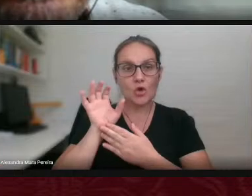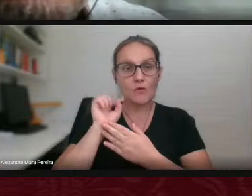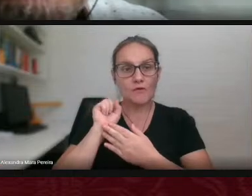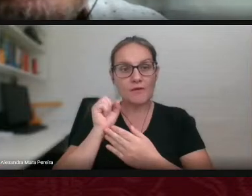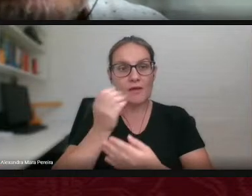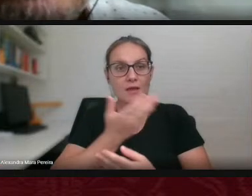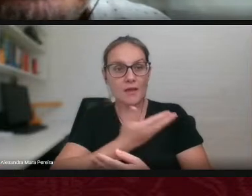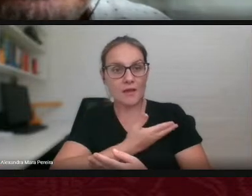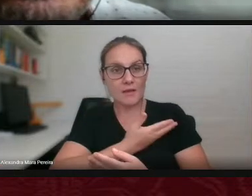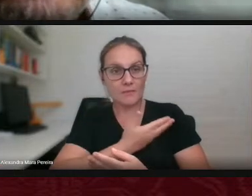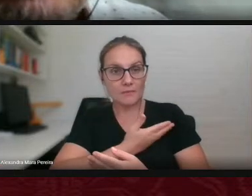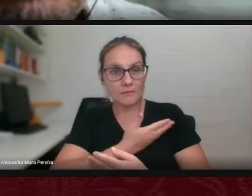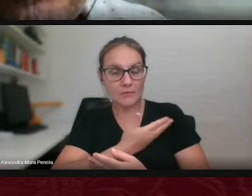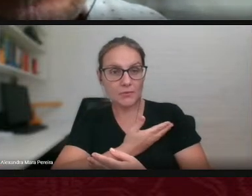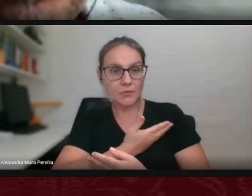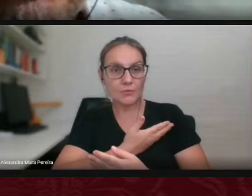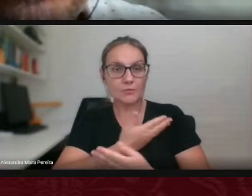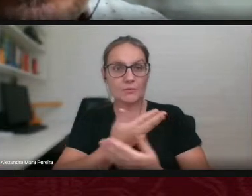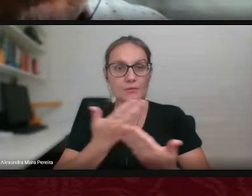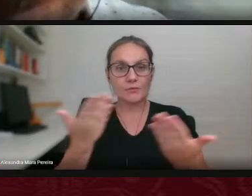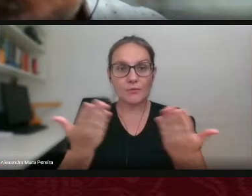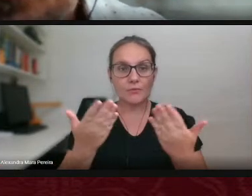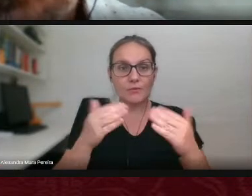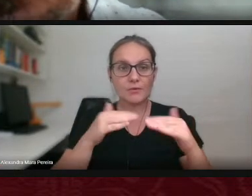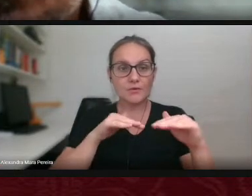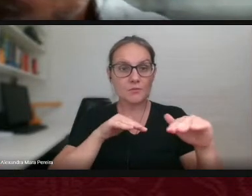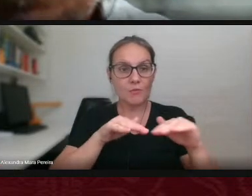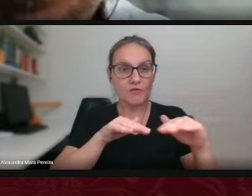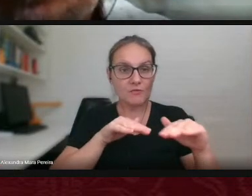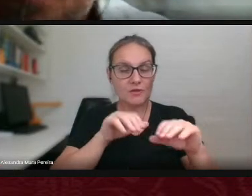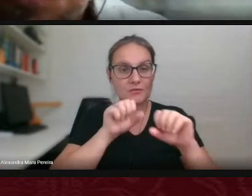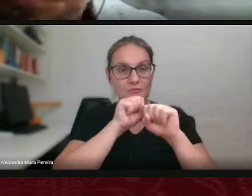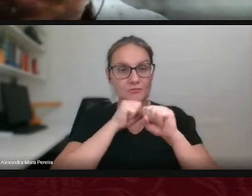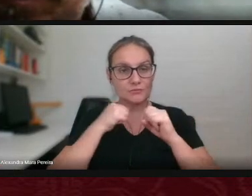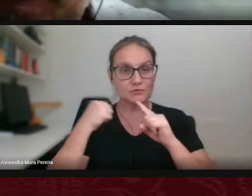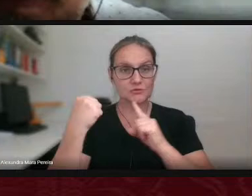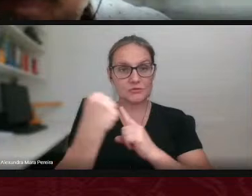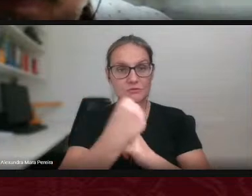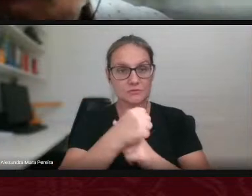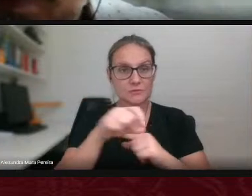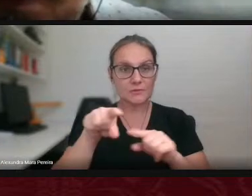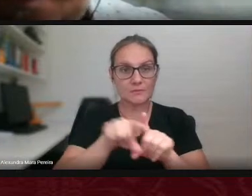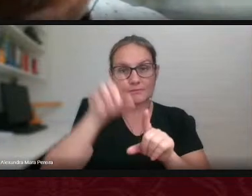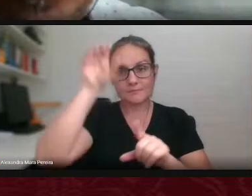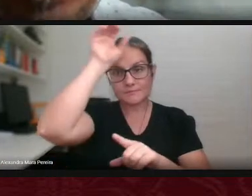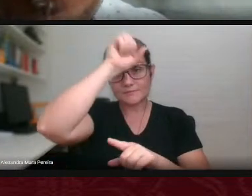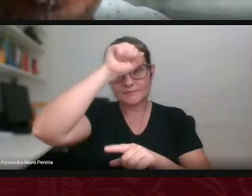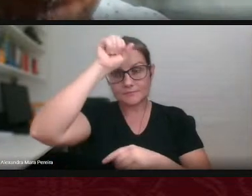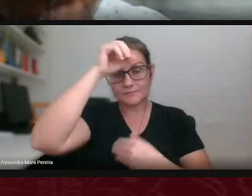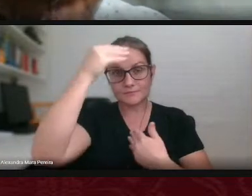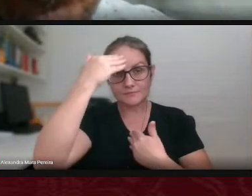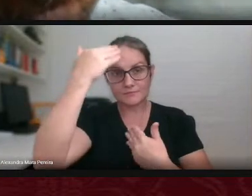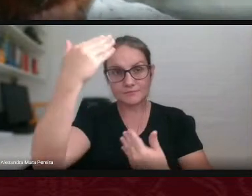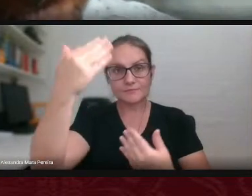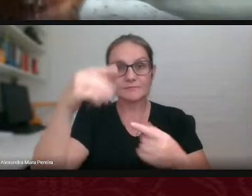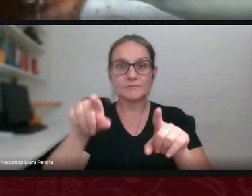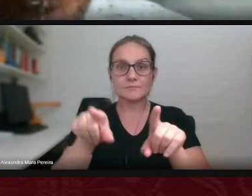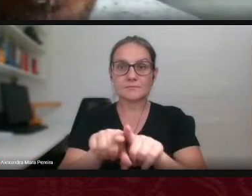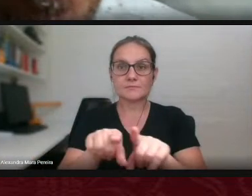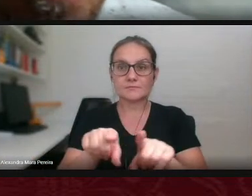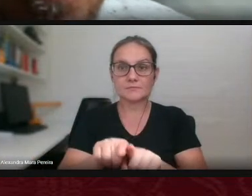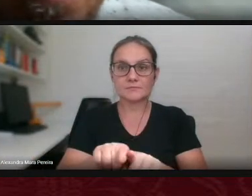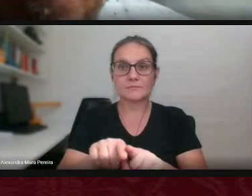colegas nesse movimento de socialização de aprendizagem eu agradeço também muito